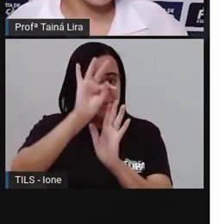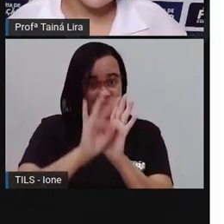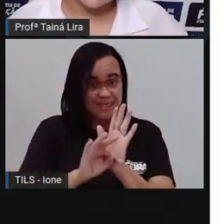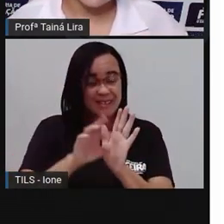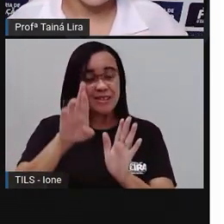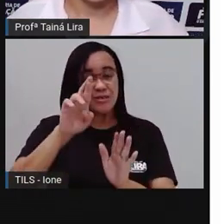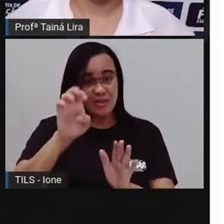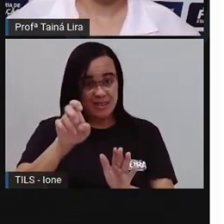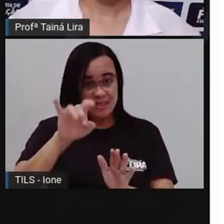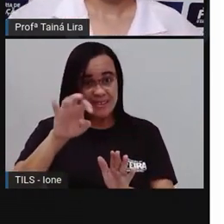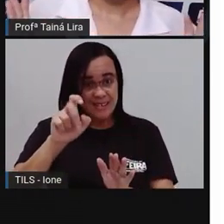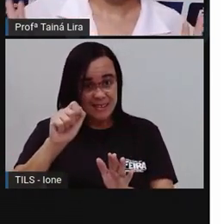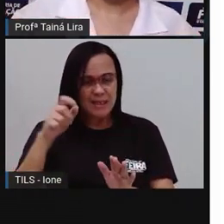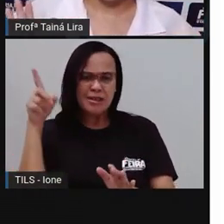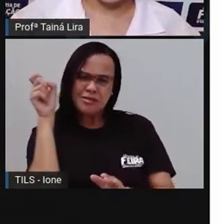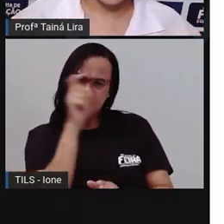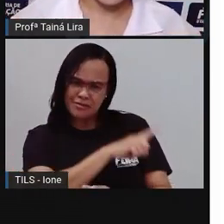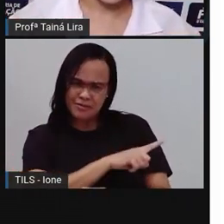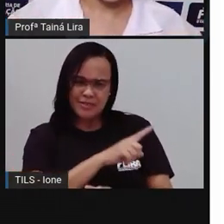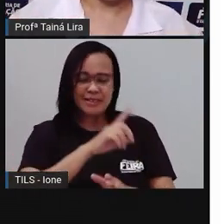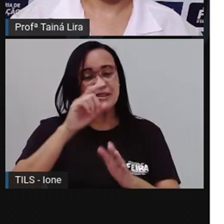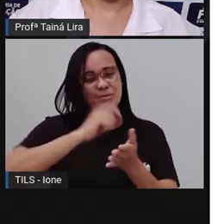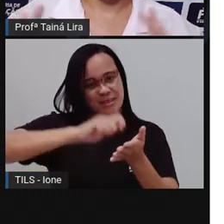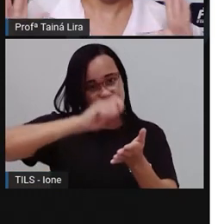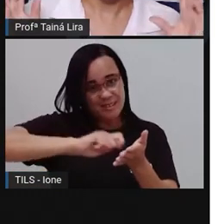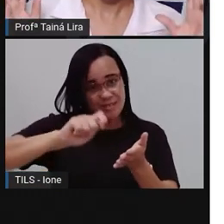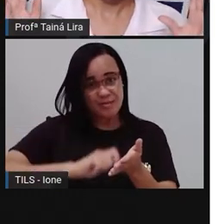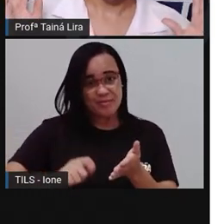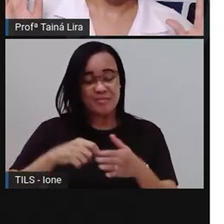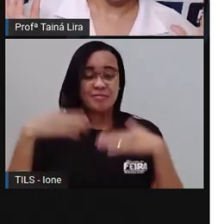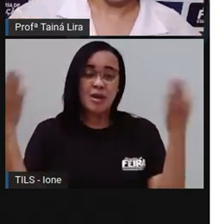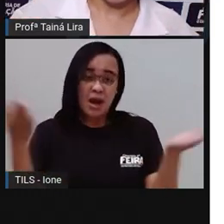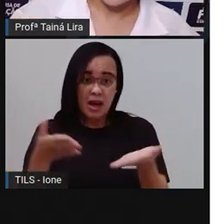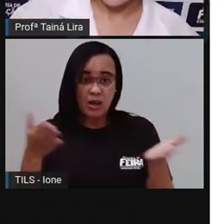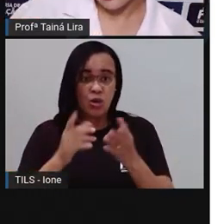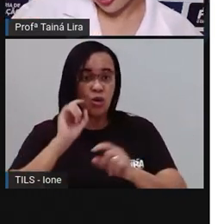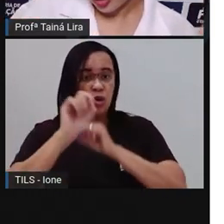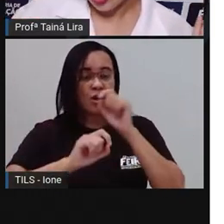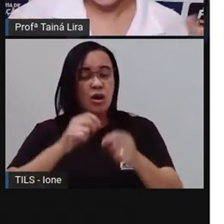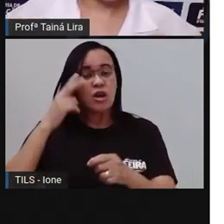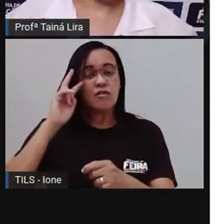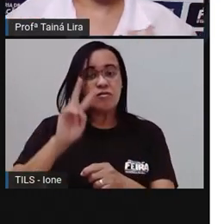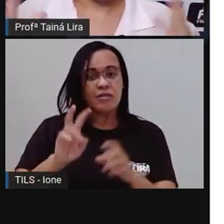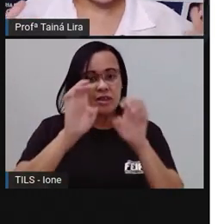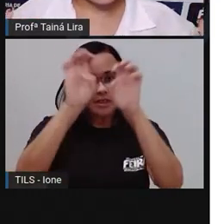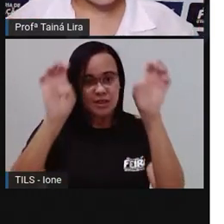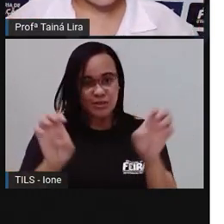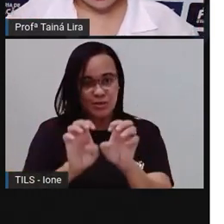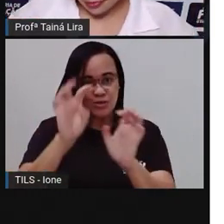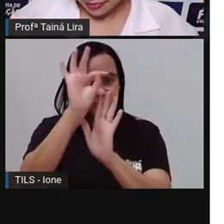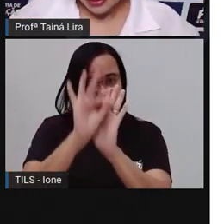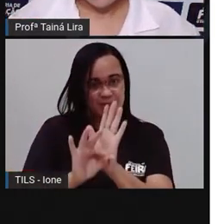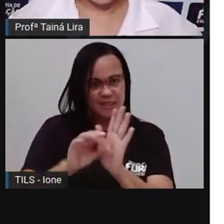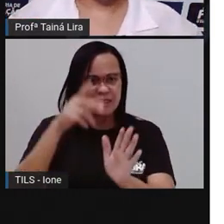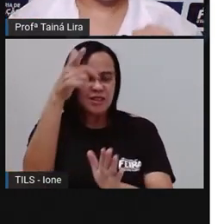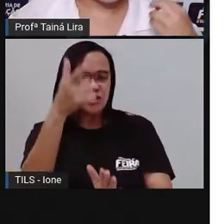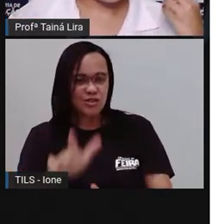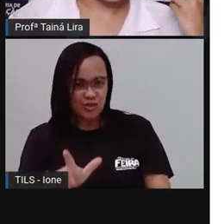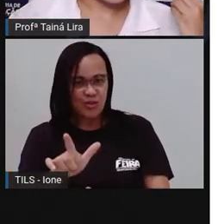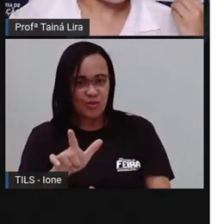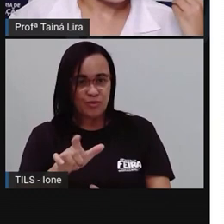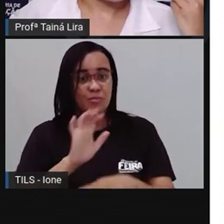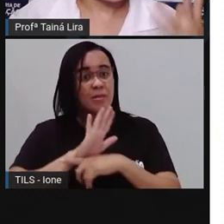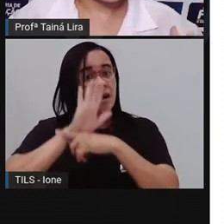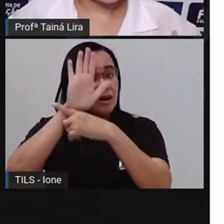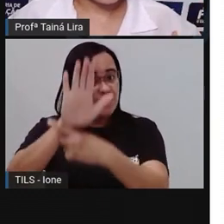escrever esse texto. Então, lá? A gente agora vai rever aí a estrutura do texto, tá bom? Para ajudar